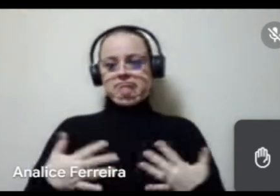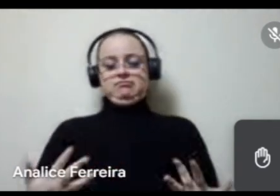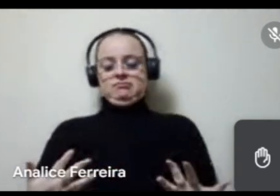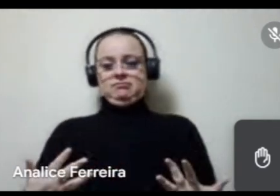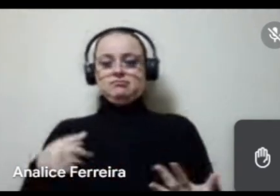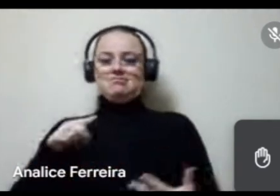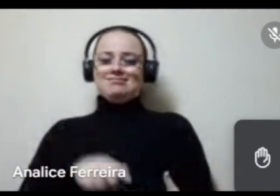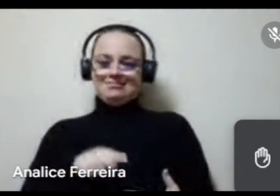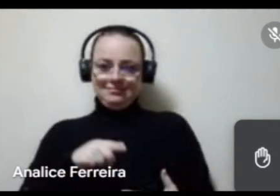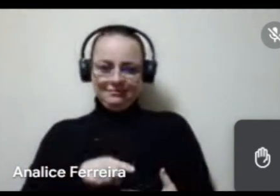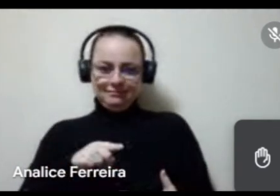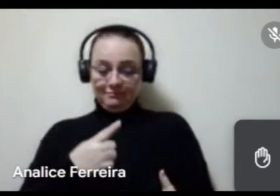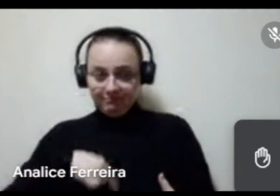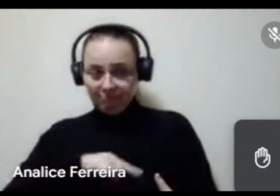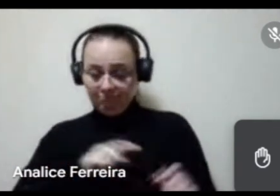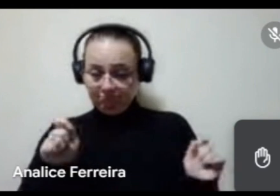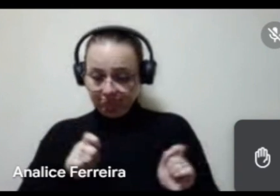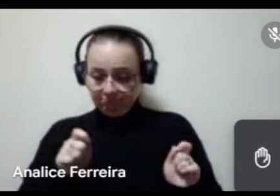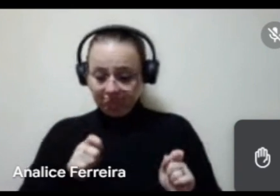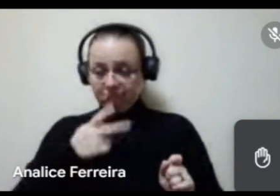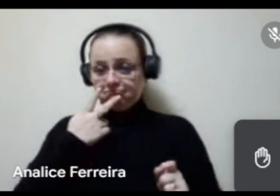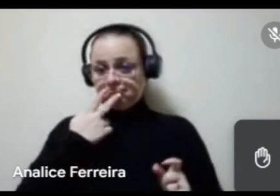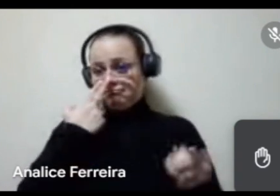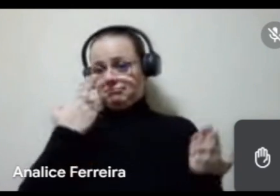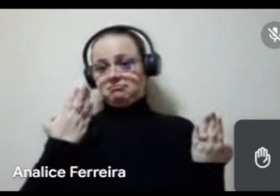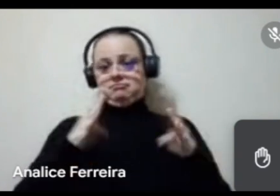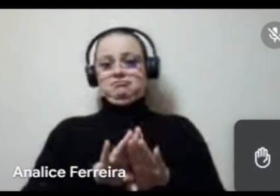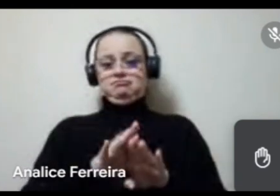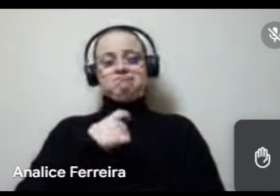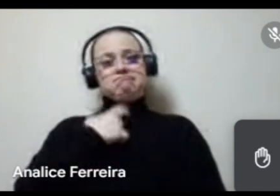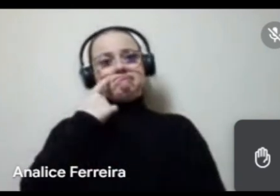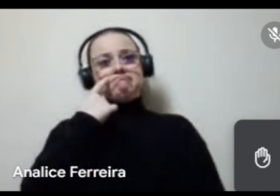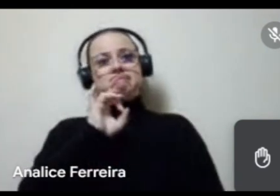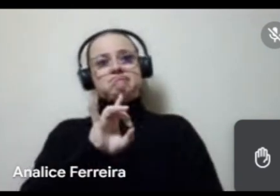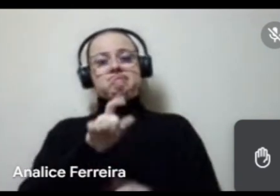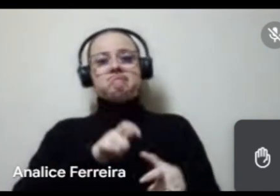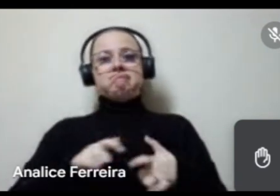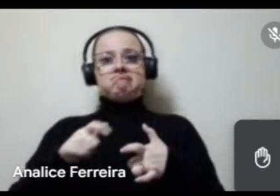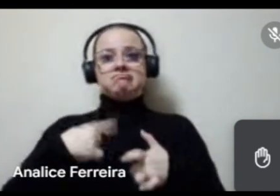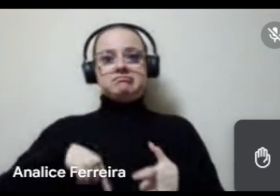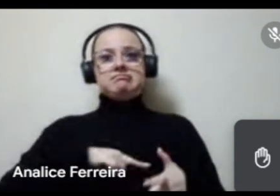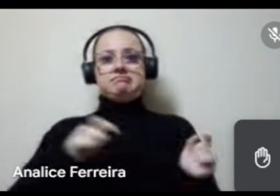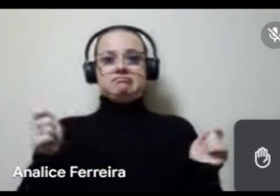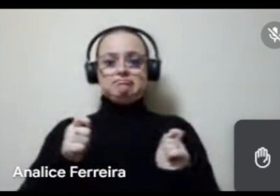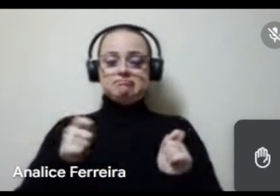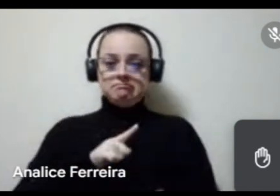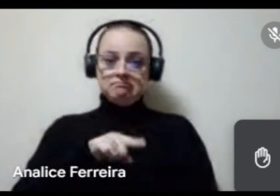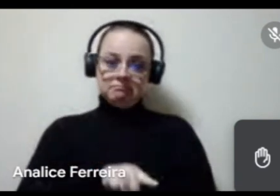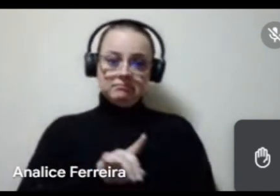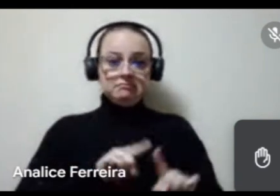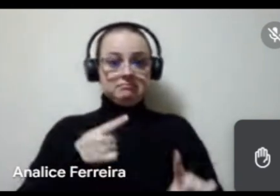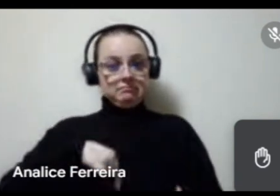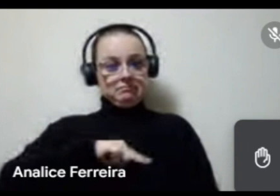isso não... Gente, a gente poderia trazer aqui uma coisa fechada, pensar no gabinete, fazer, a gente tem capacidade de fazer isso, mas a nossa